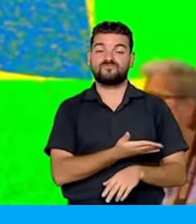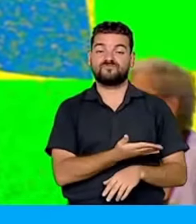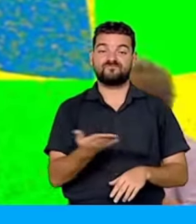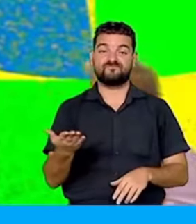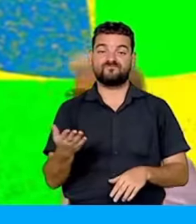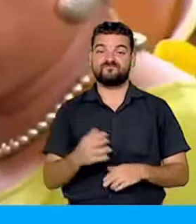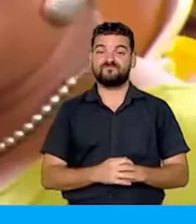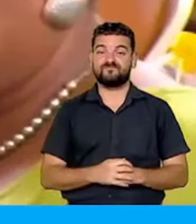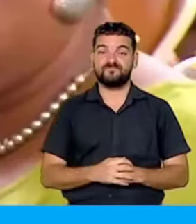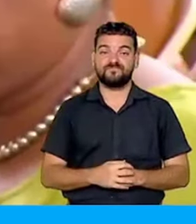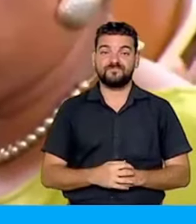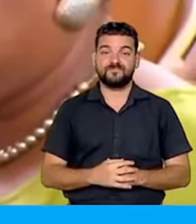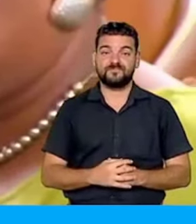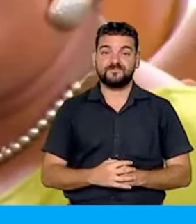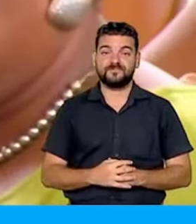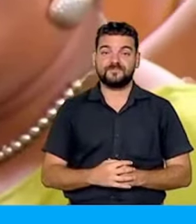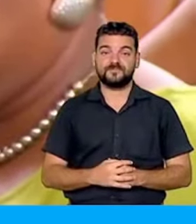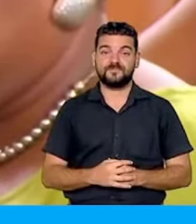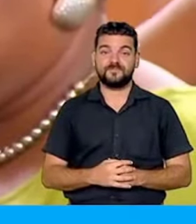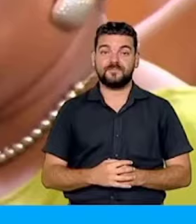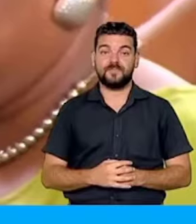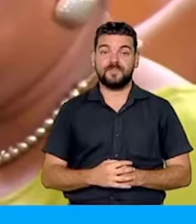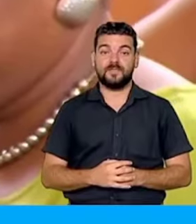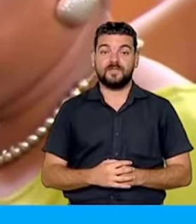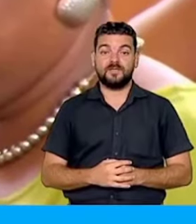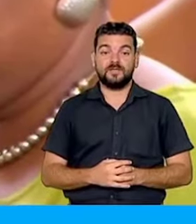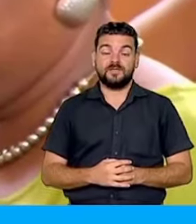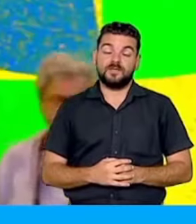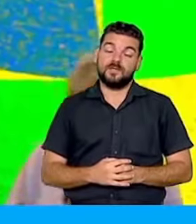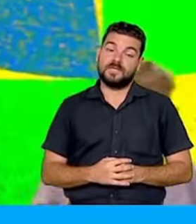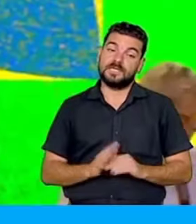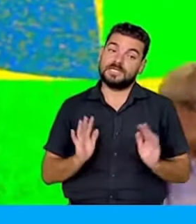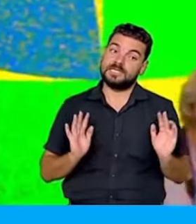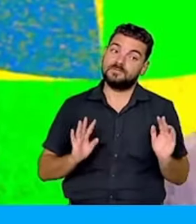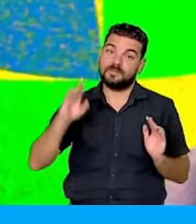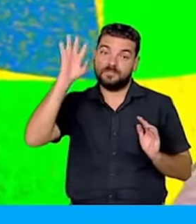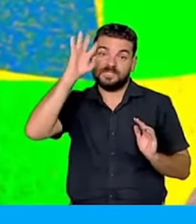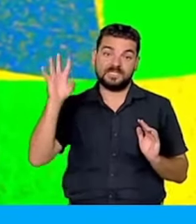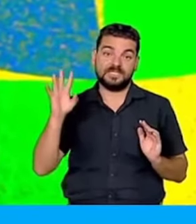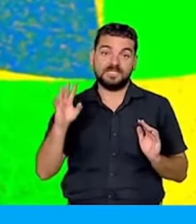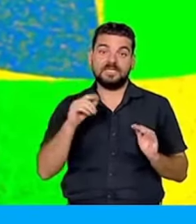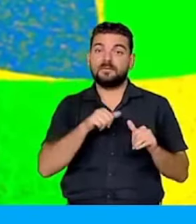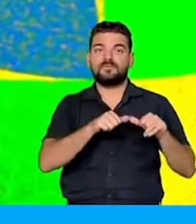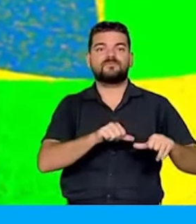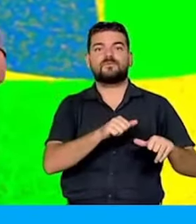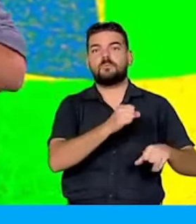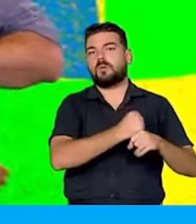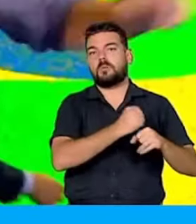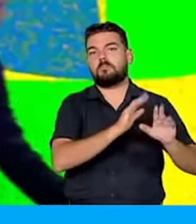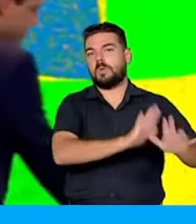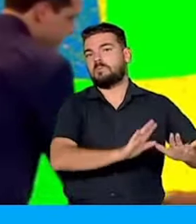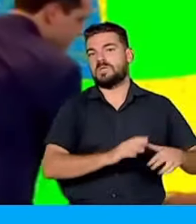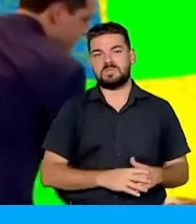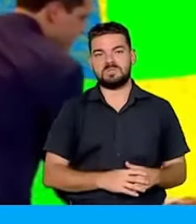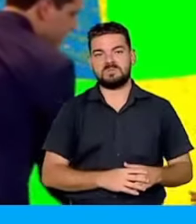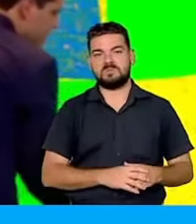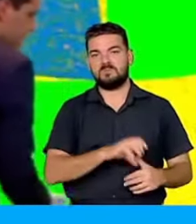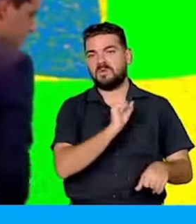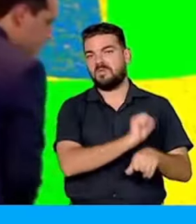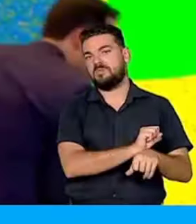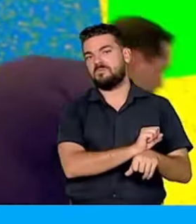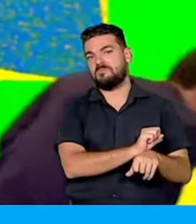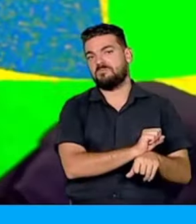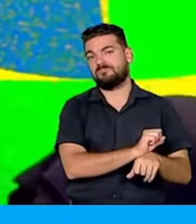pertence ao povo. E um governante mesquinho passou quatro anos com essa obra